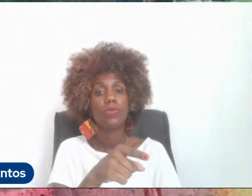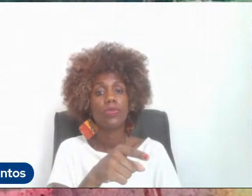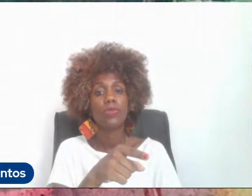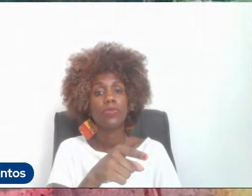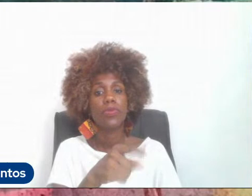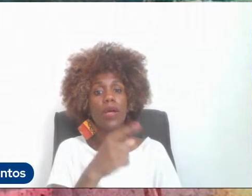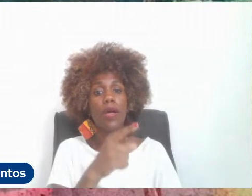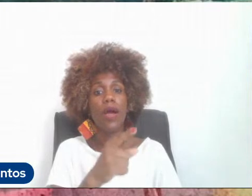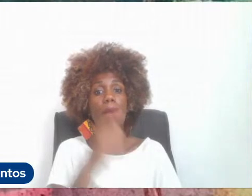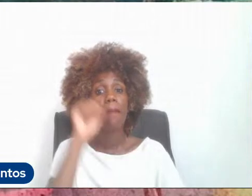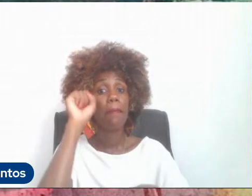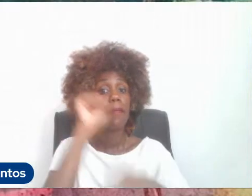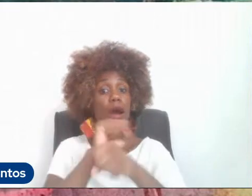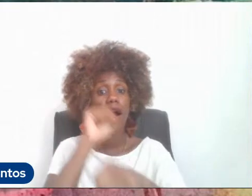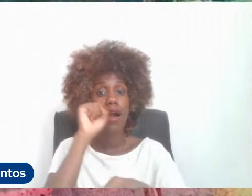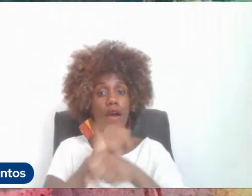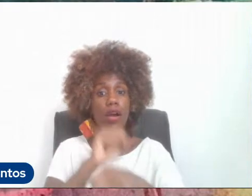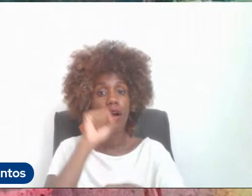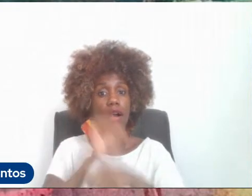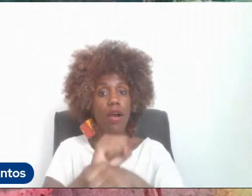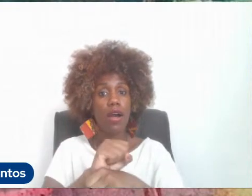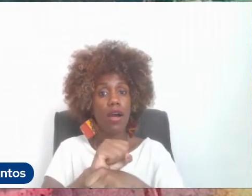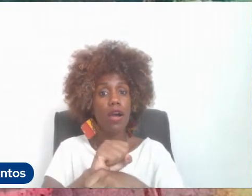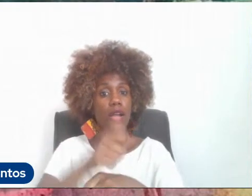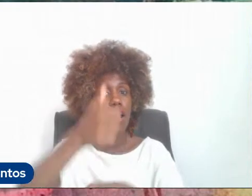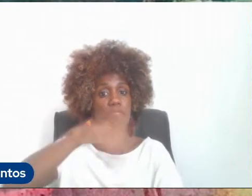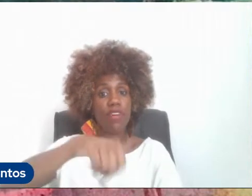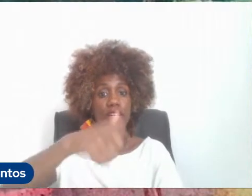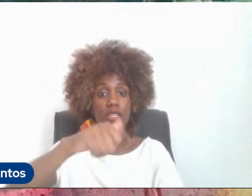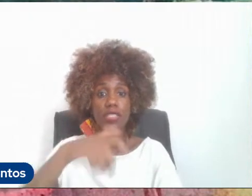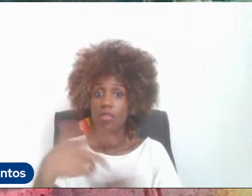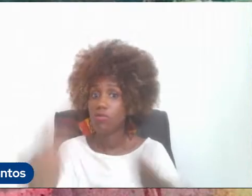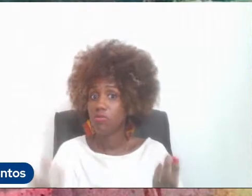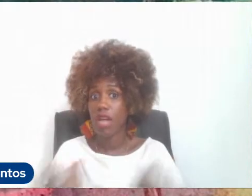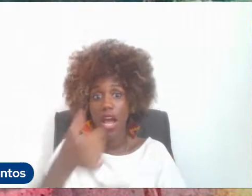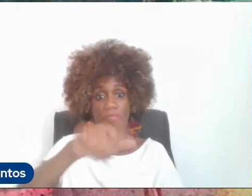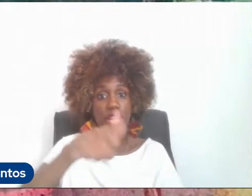impedindo a continuação da avaliação. Então, a avaliação foi encerrada.